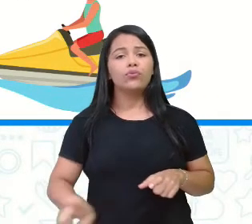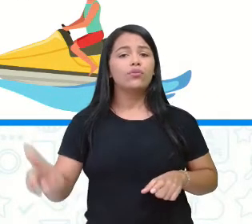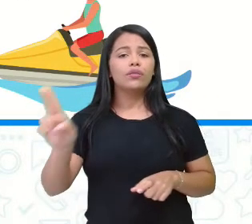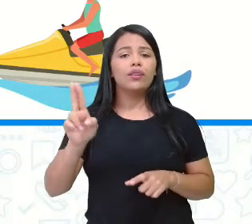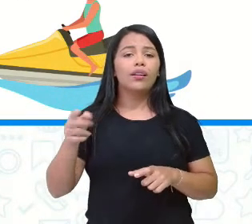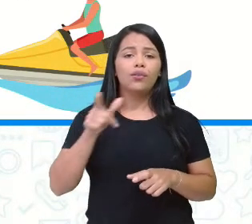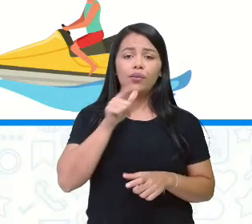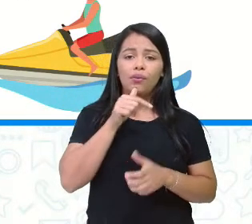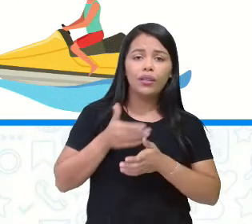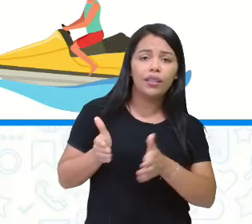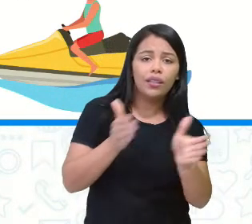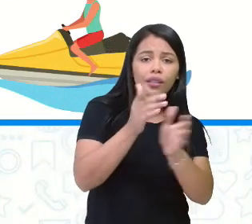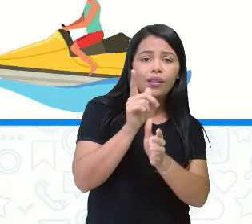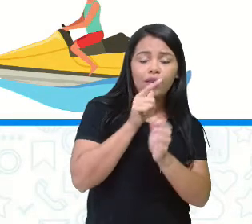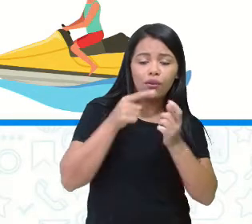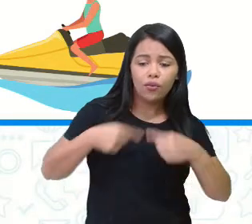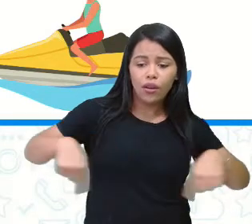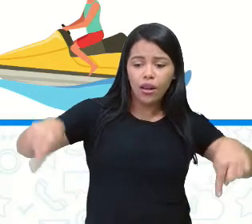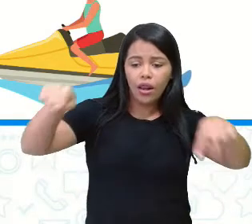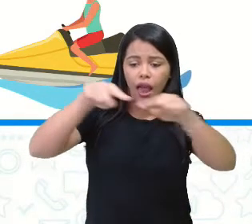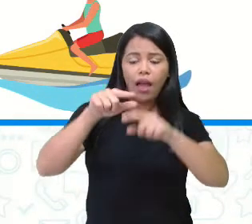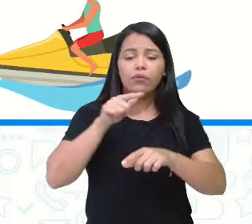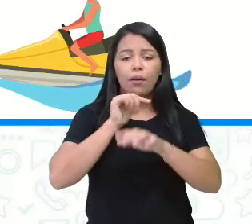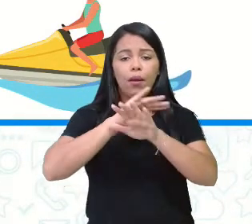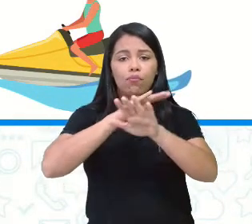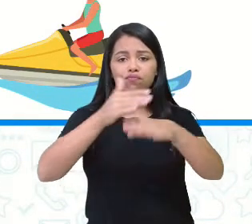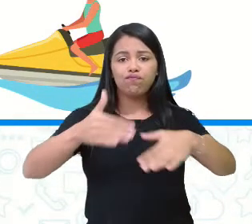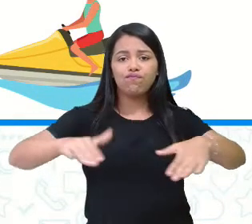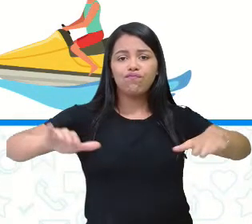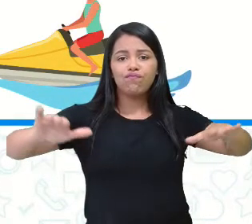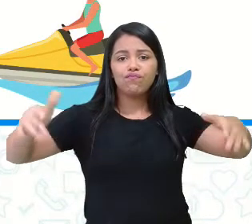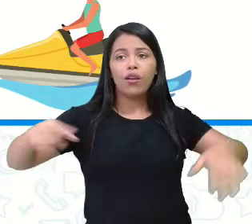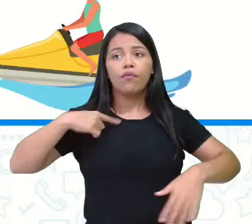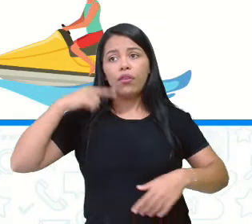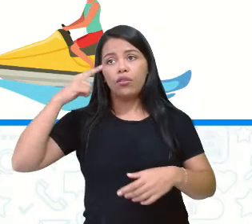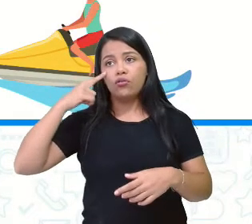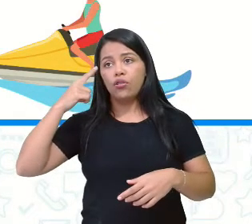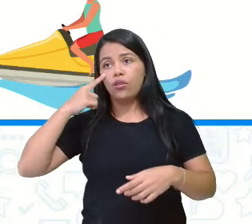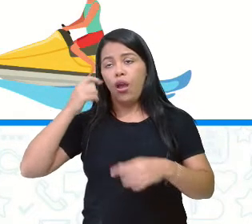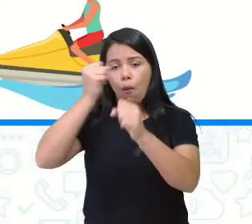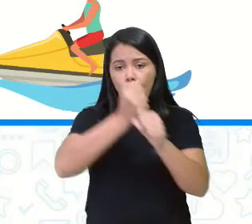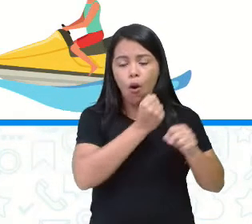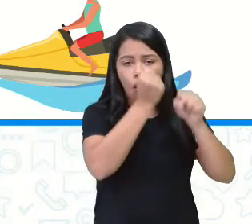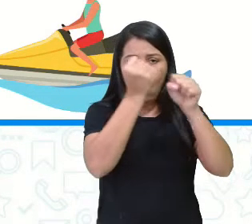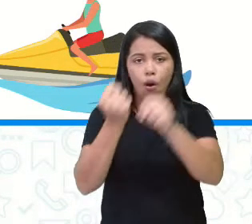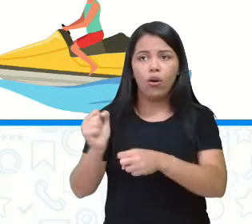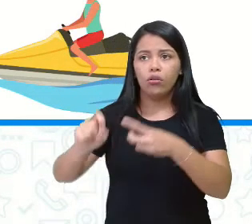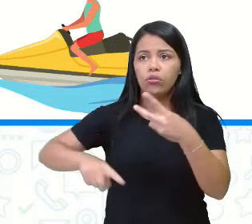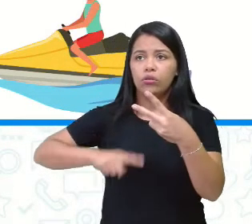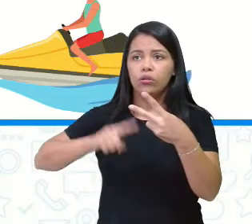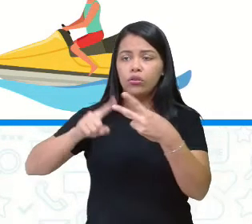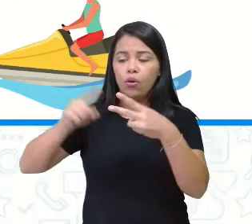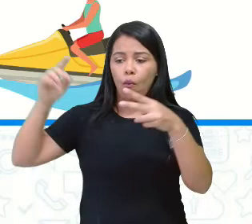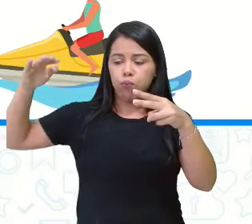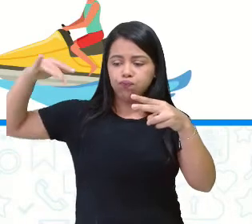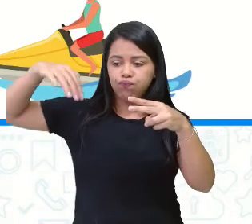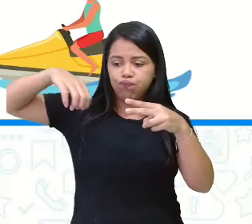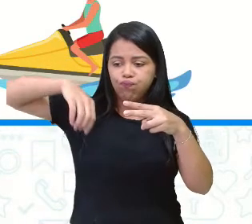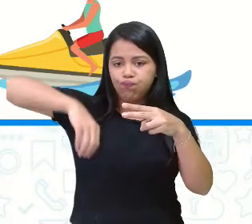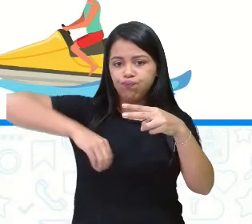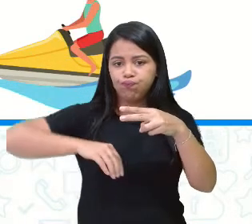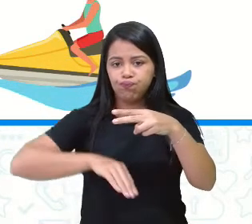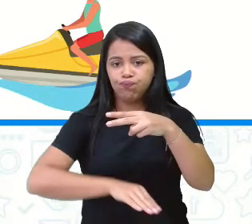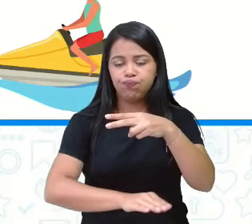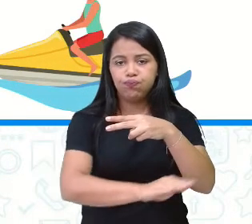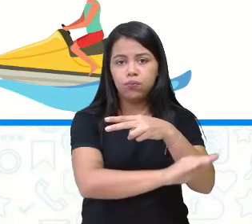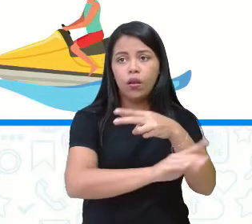imagem, a gente está vendo alguns exemplos, né? Está aparecendo aí um bote, um submarino, um navio, um veleiro